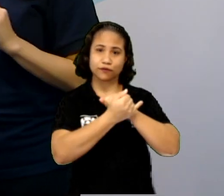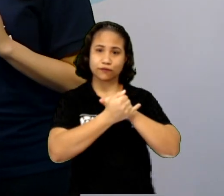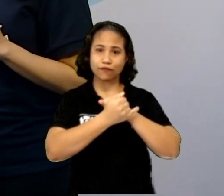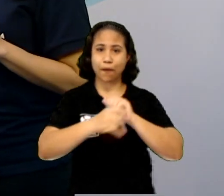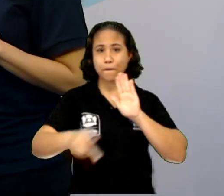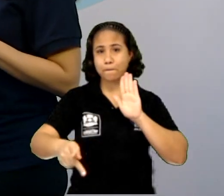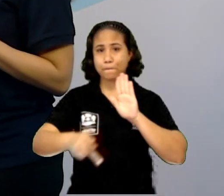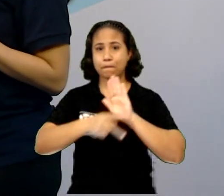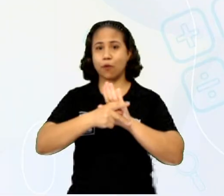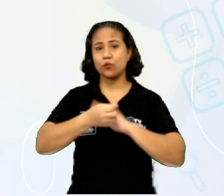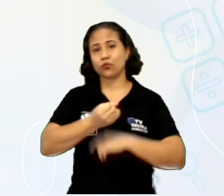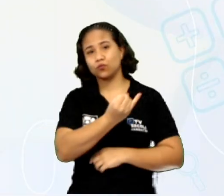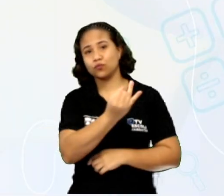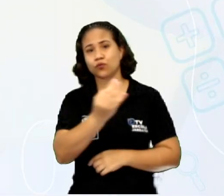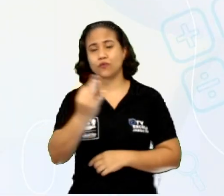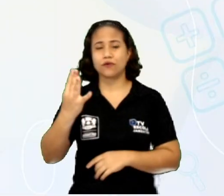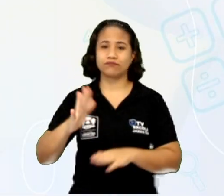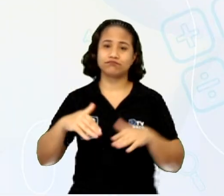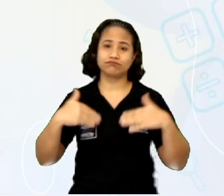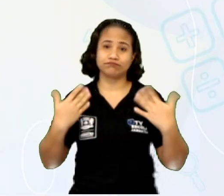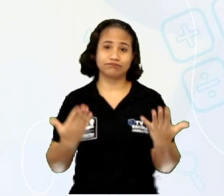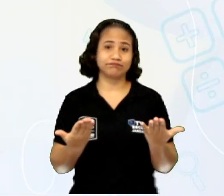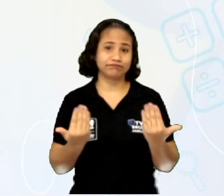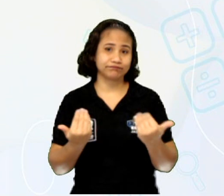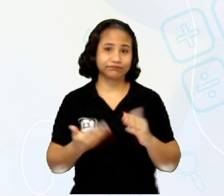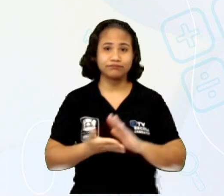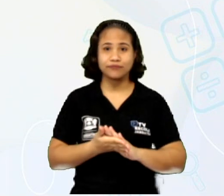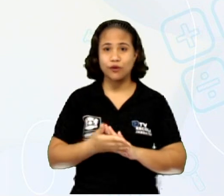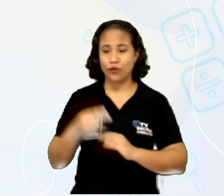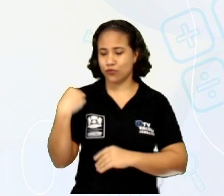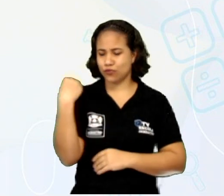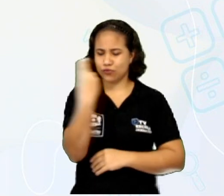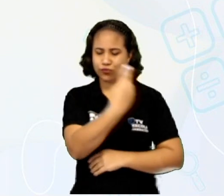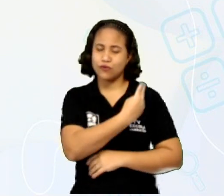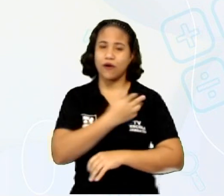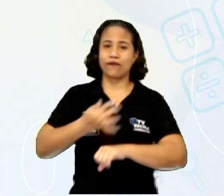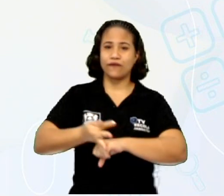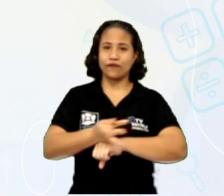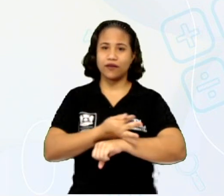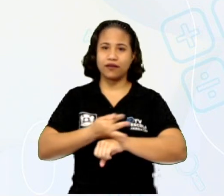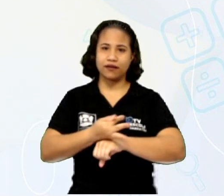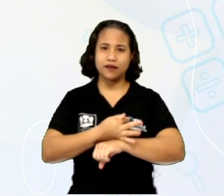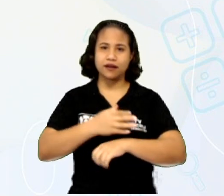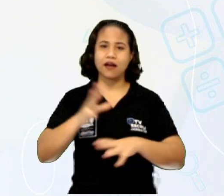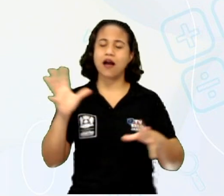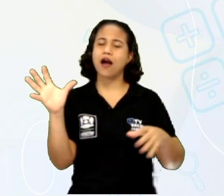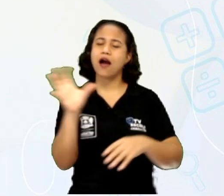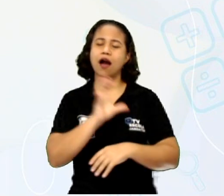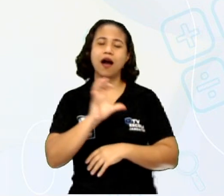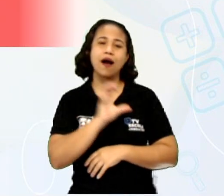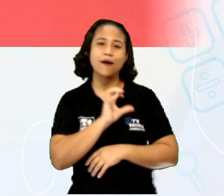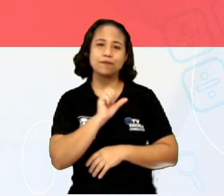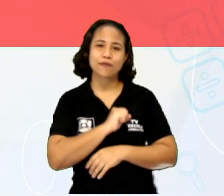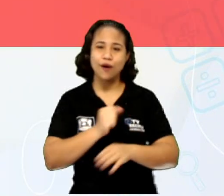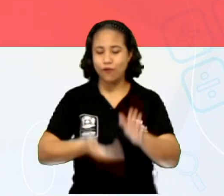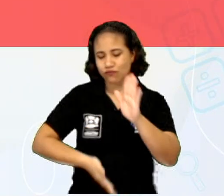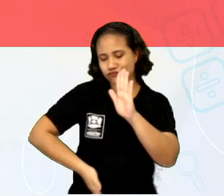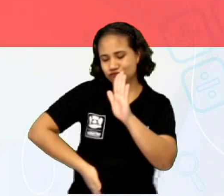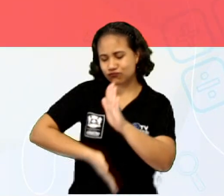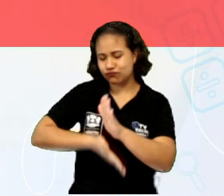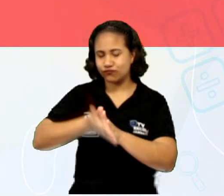plural. Então, vamos lá. Nós estamos de férias. Eu estou amando a nossa viagem.